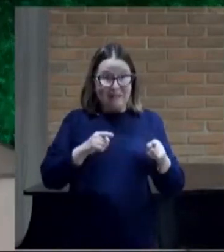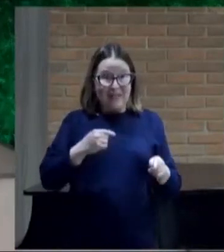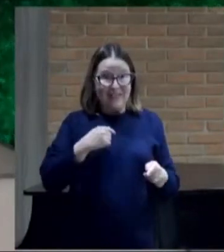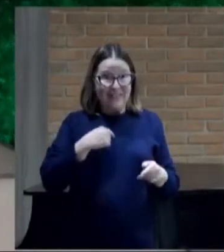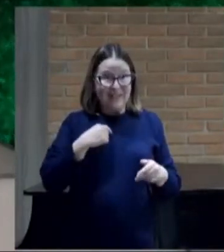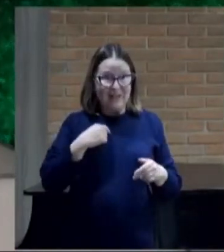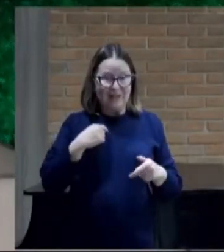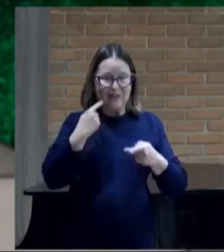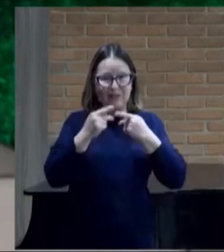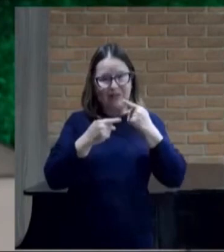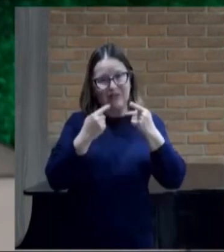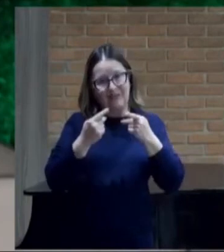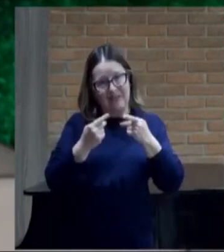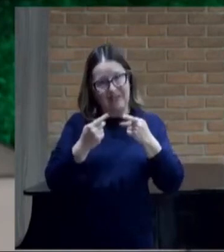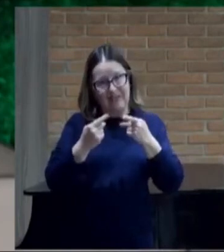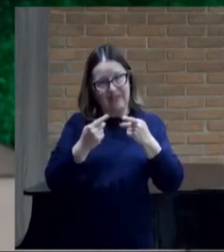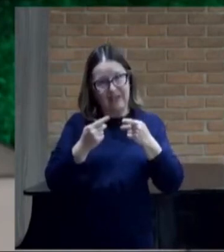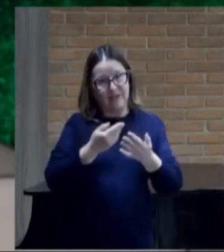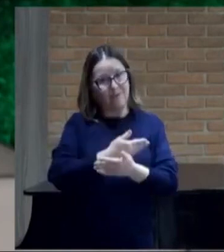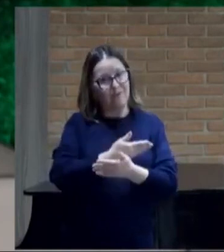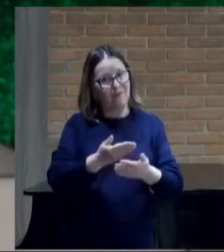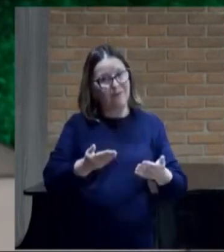suportar agora Por que será?